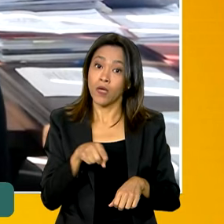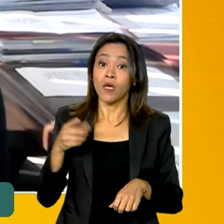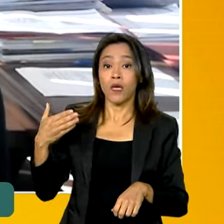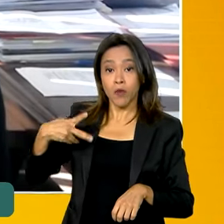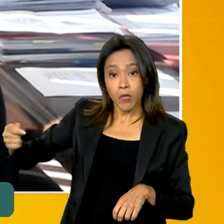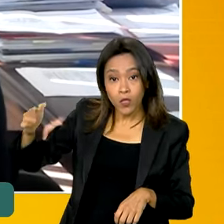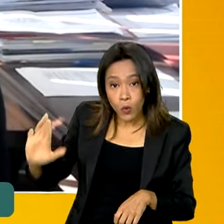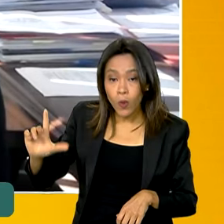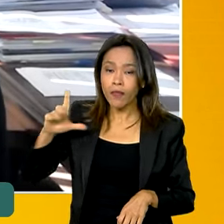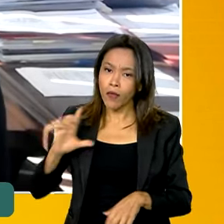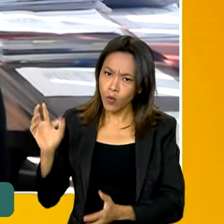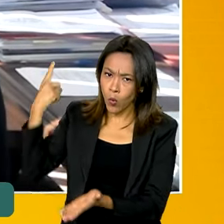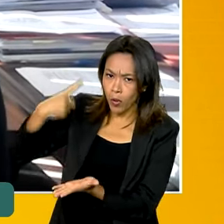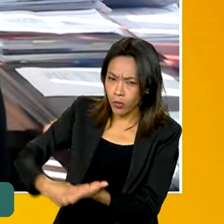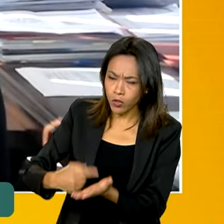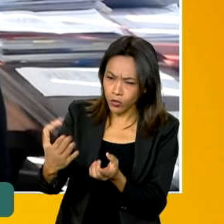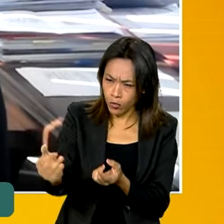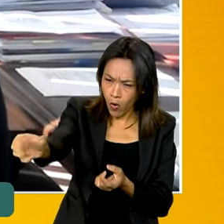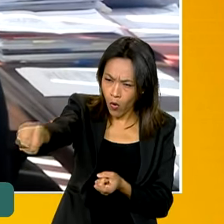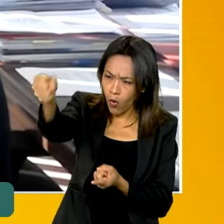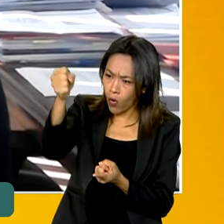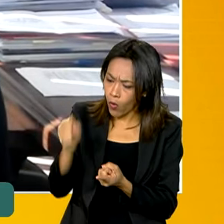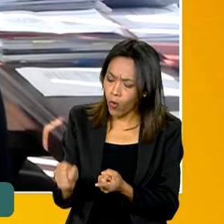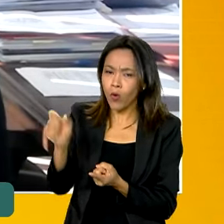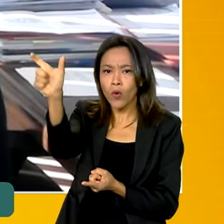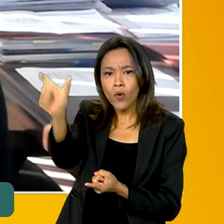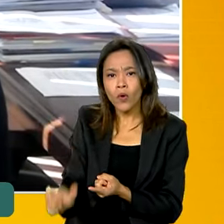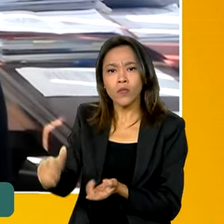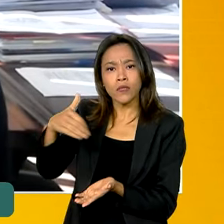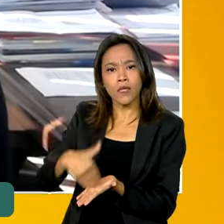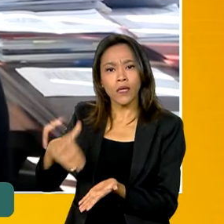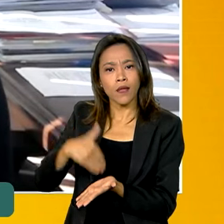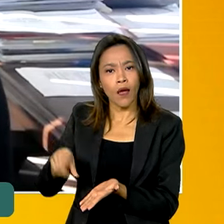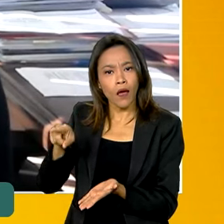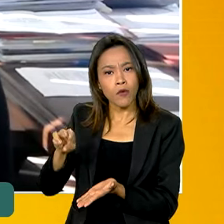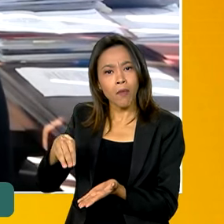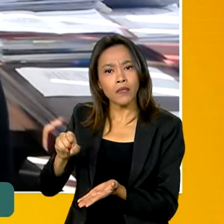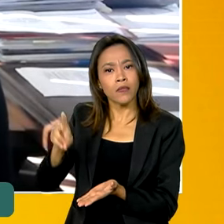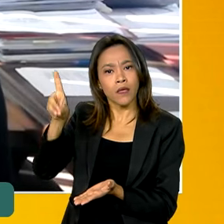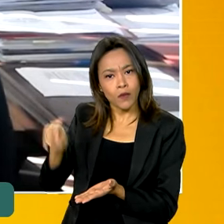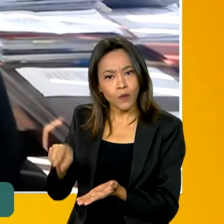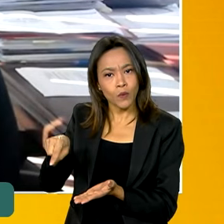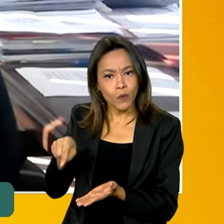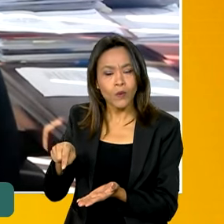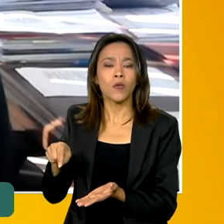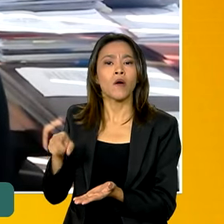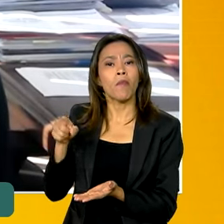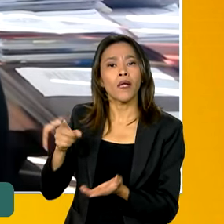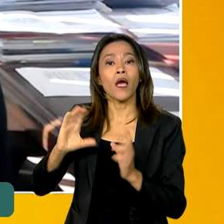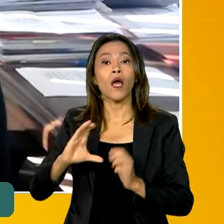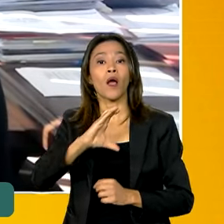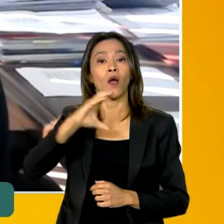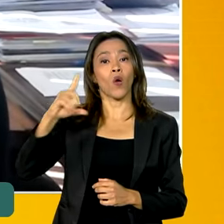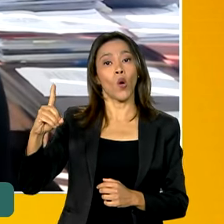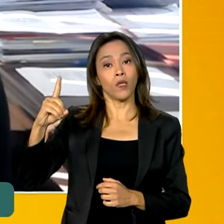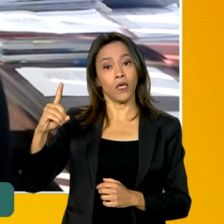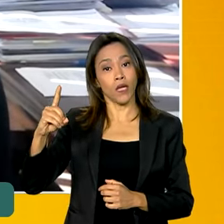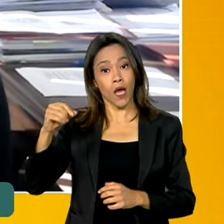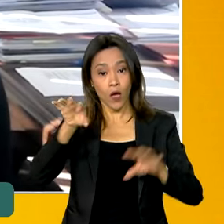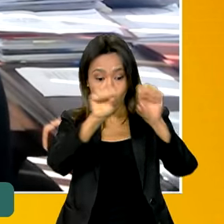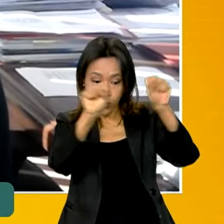encarregou o ministro Márcio Macedo, da Secretaria-Geral da Presidência, de coordenar um sistema de